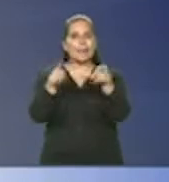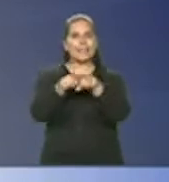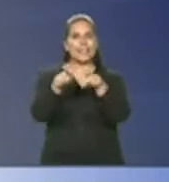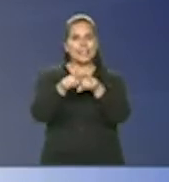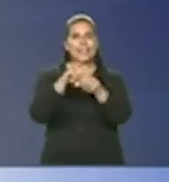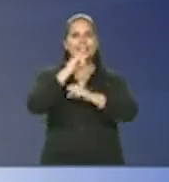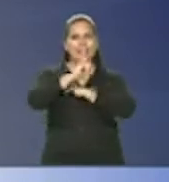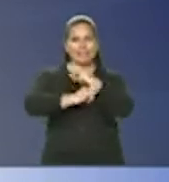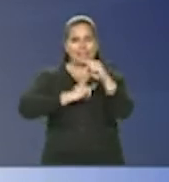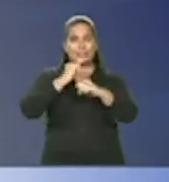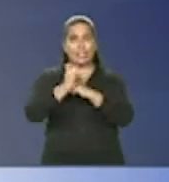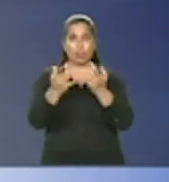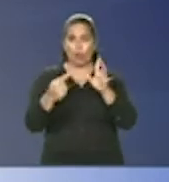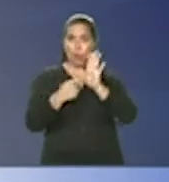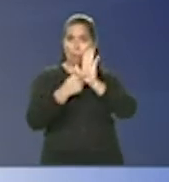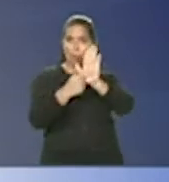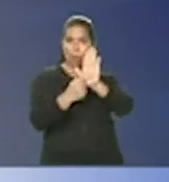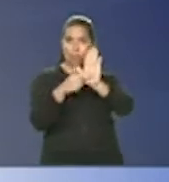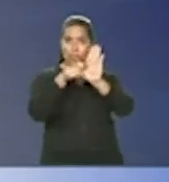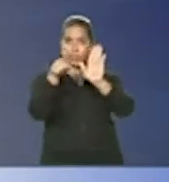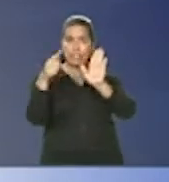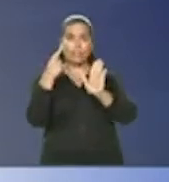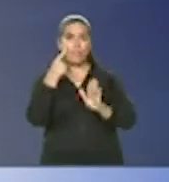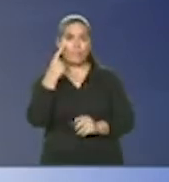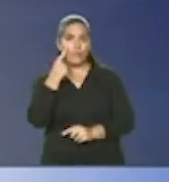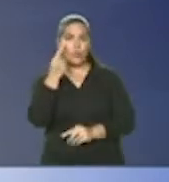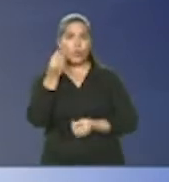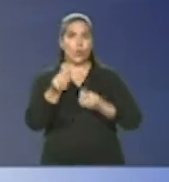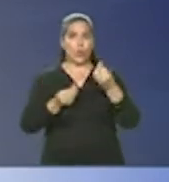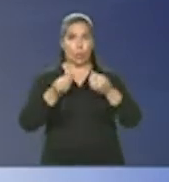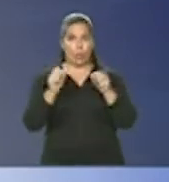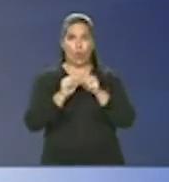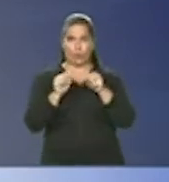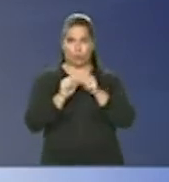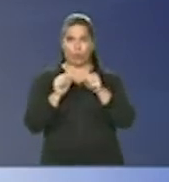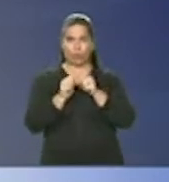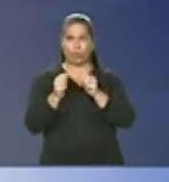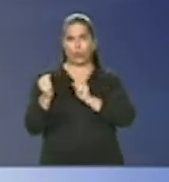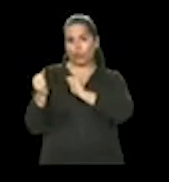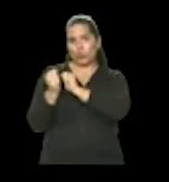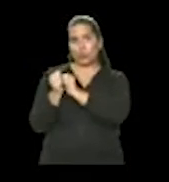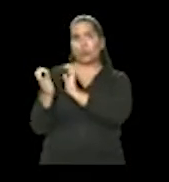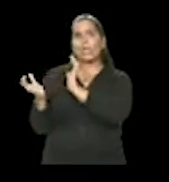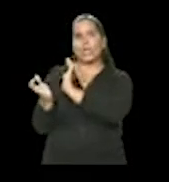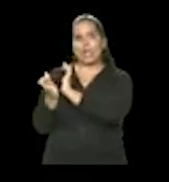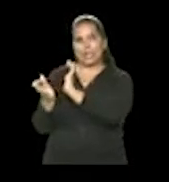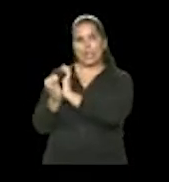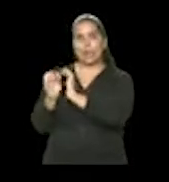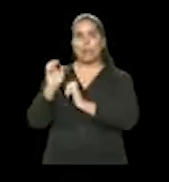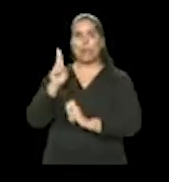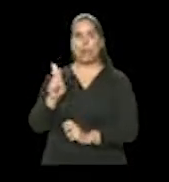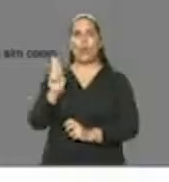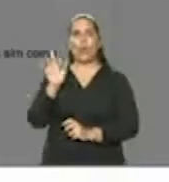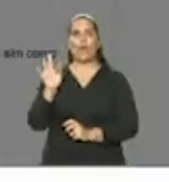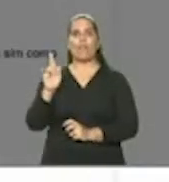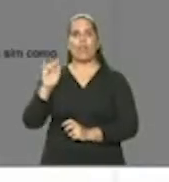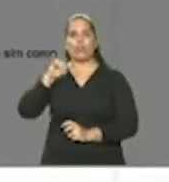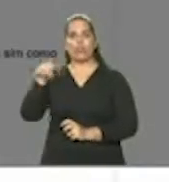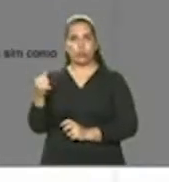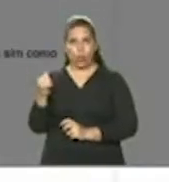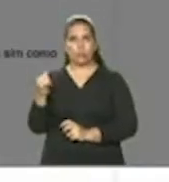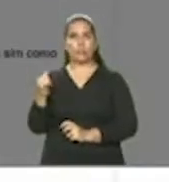Eu vou mostrar aqui um modelo que eu fiz, junto com uma equipe da UFRJ, que está trabalhando muito